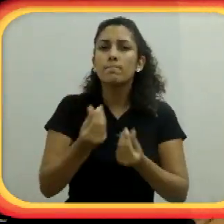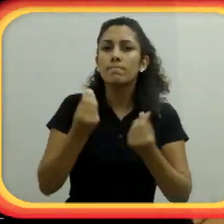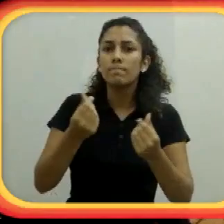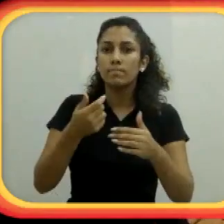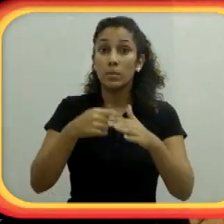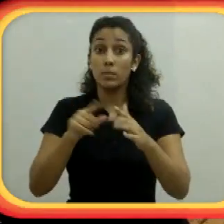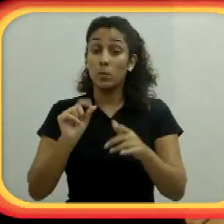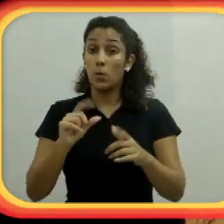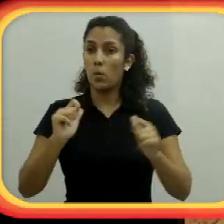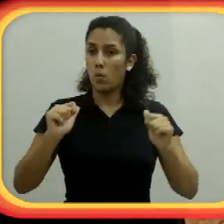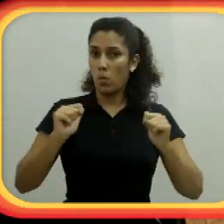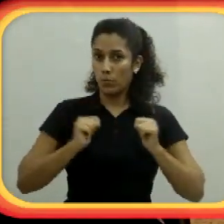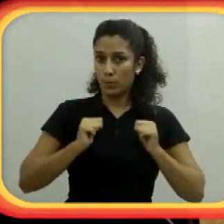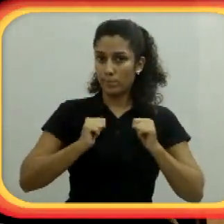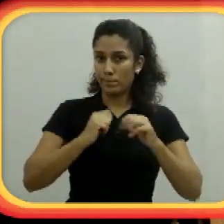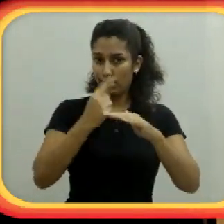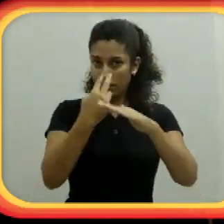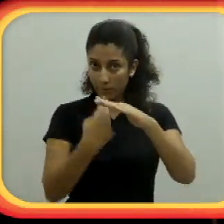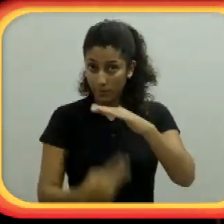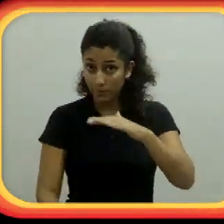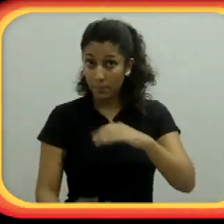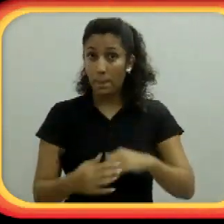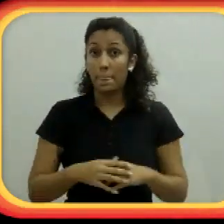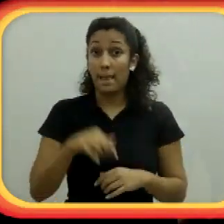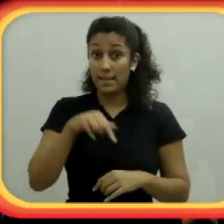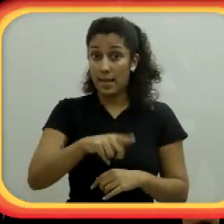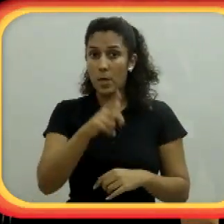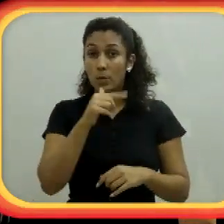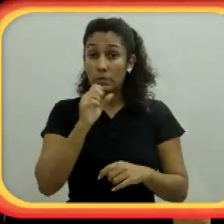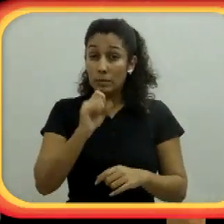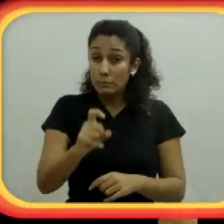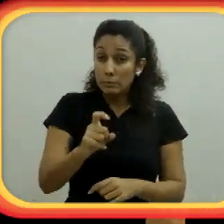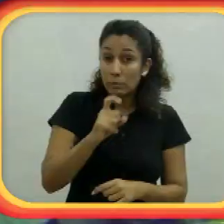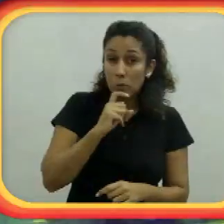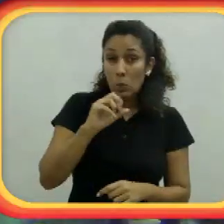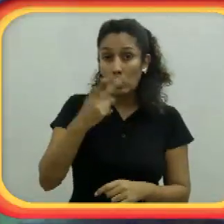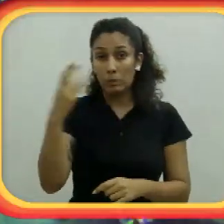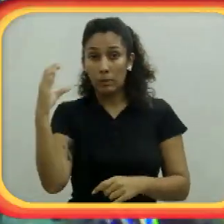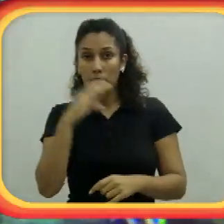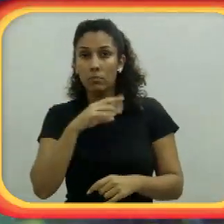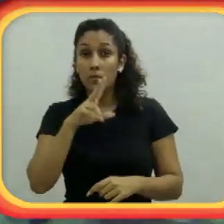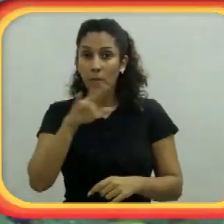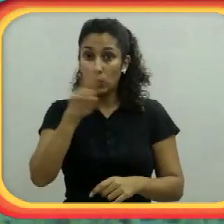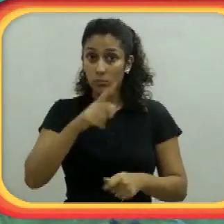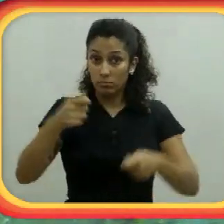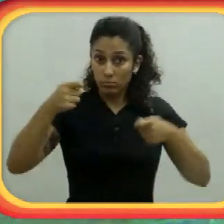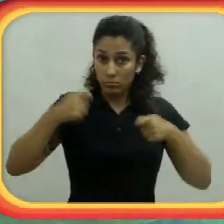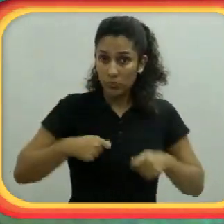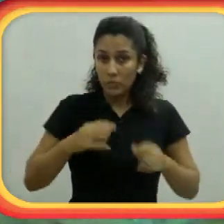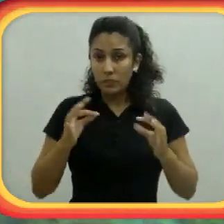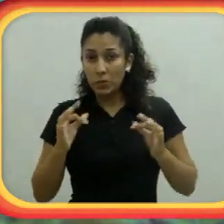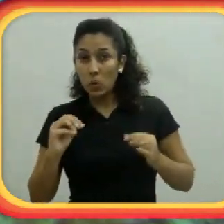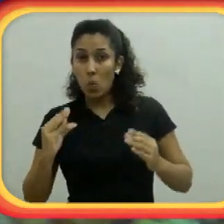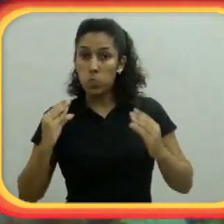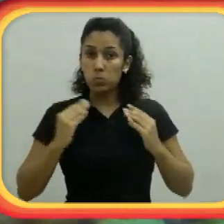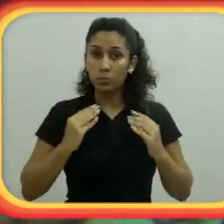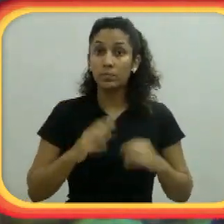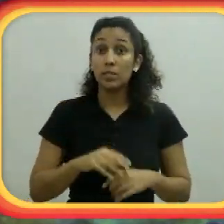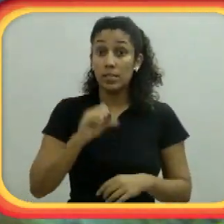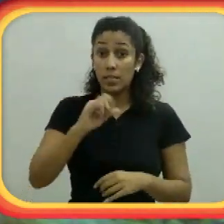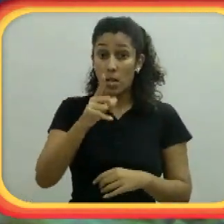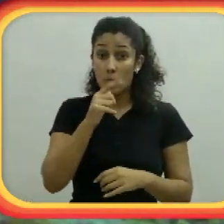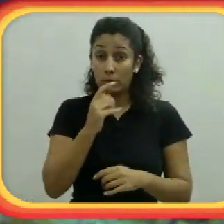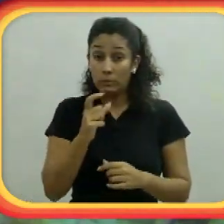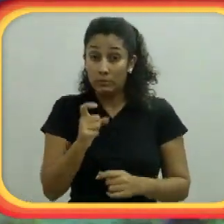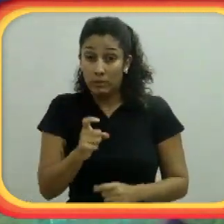adequada para a situação de conforto no fundo do mar. Se a água estiver mais gelada ou mais quente, você vai